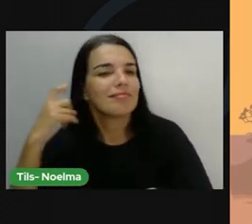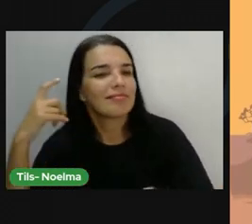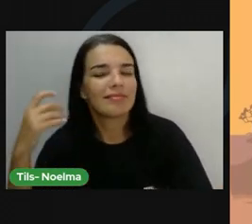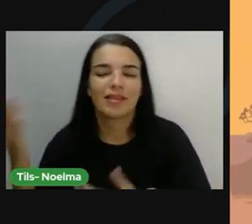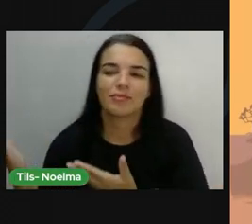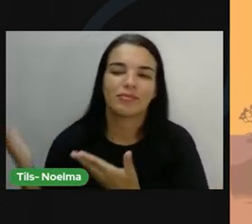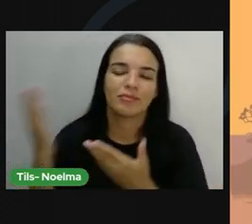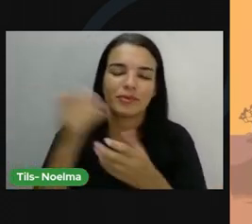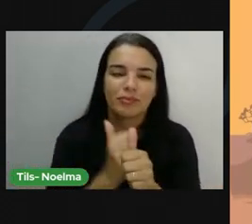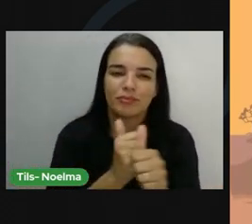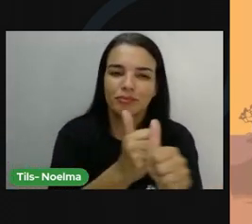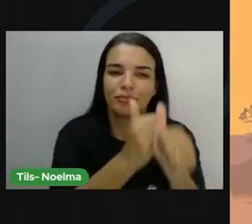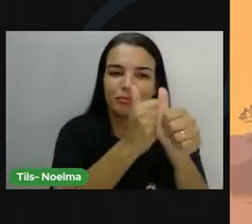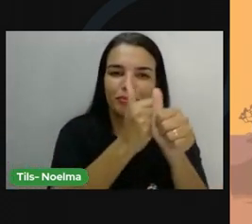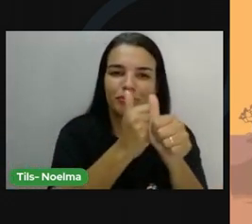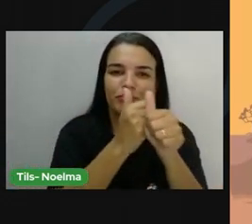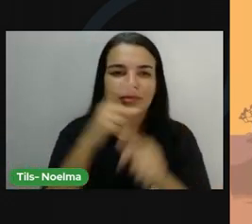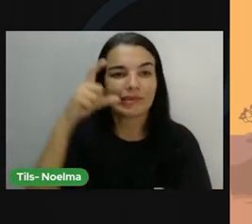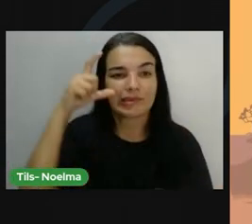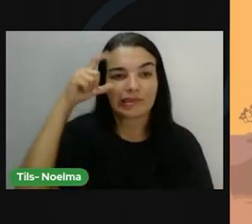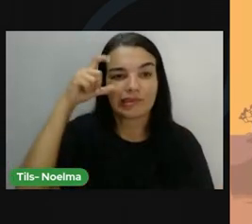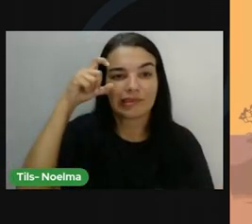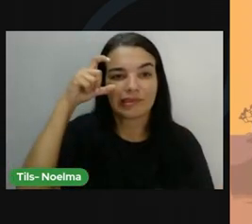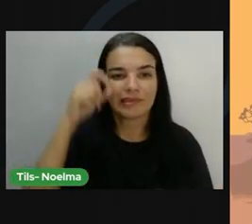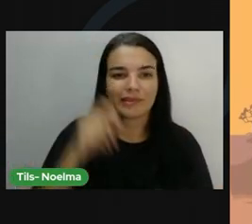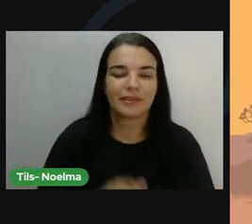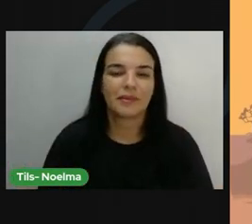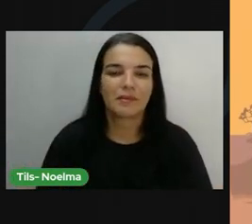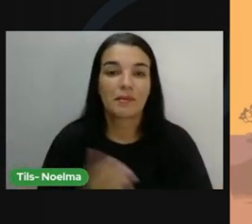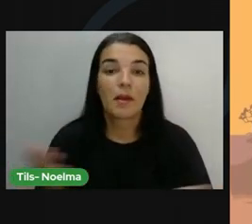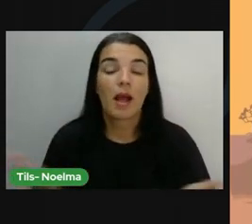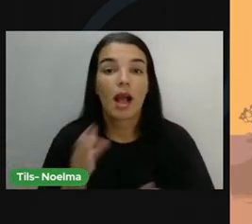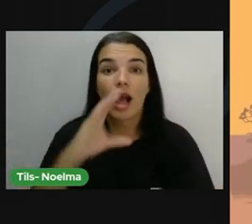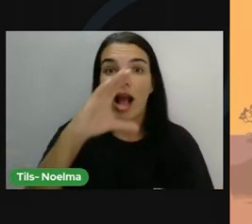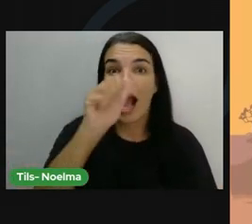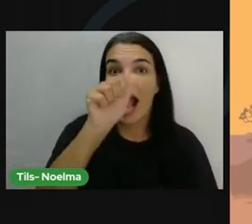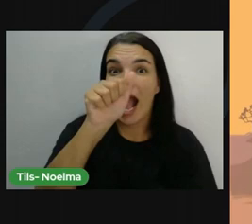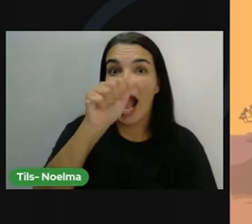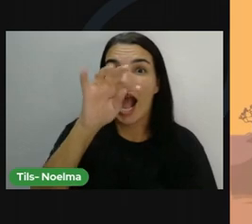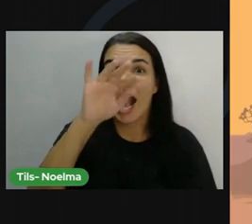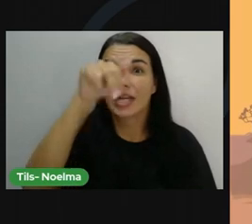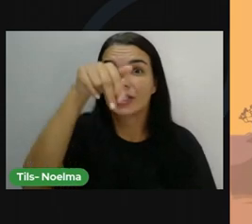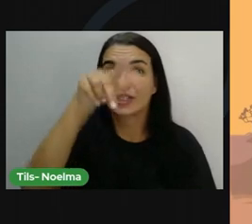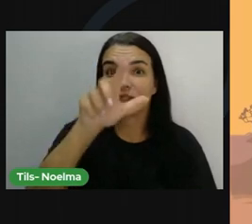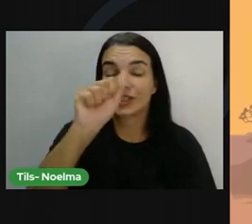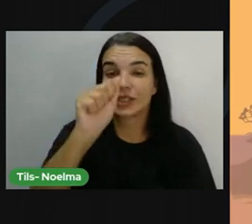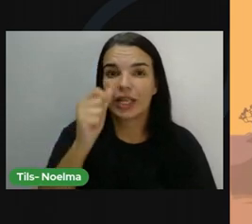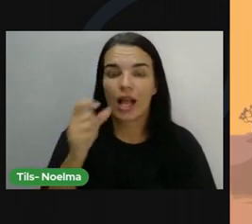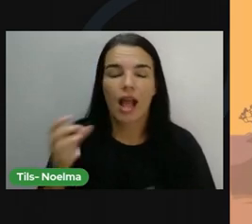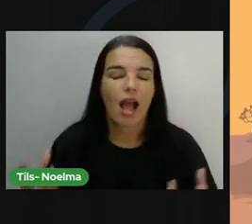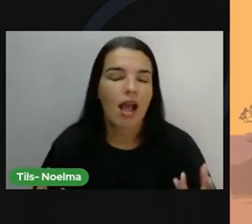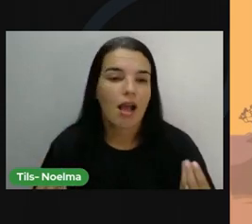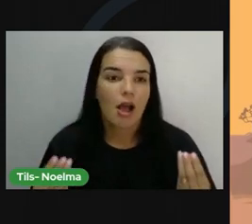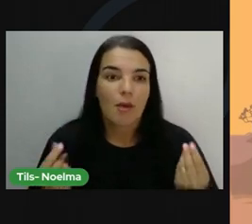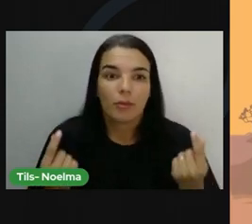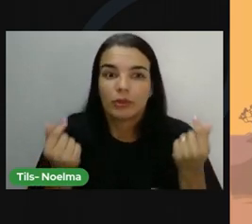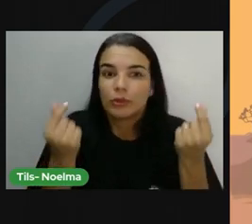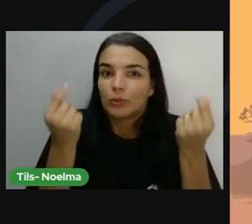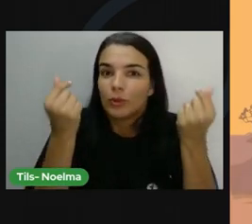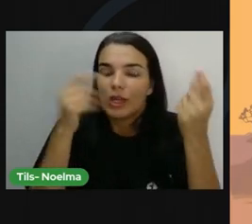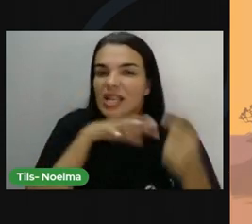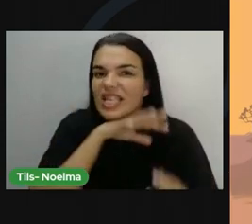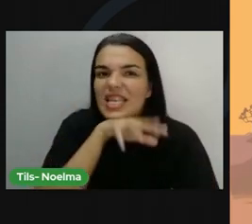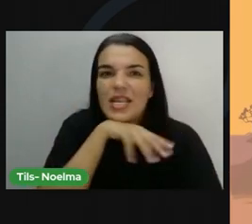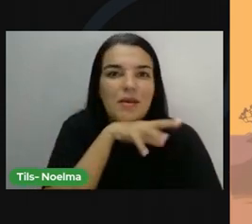acompanhe no Instagram, aparece aqui na sua tela. A caatinga é um bioma rico em espécies animais, no qual há estudos que apontam a